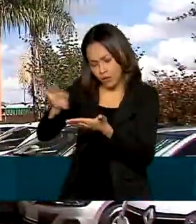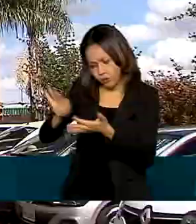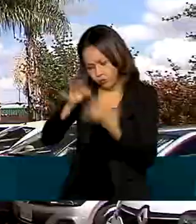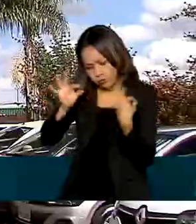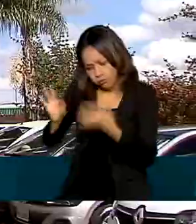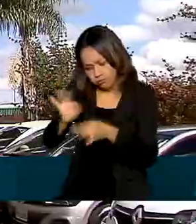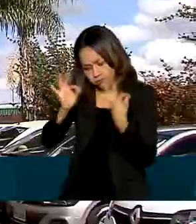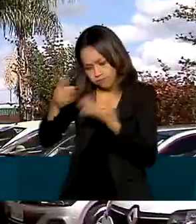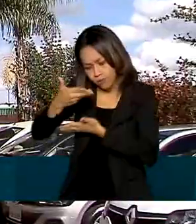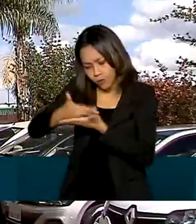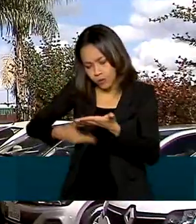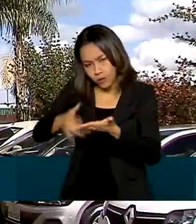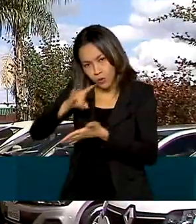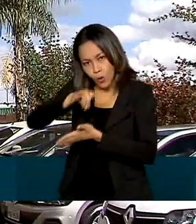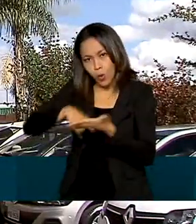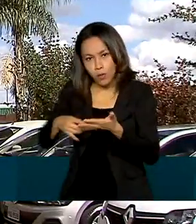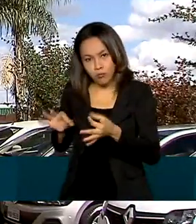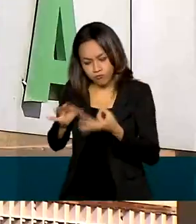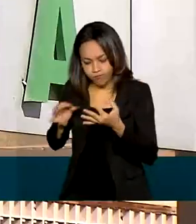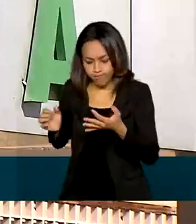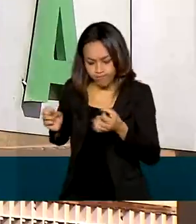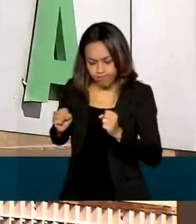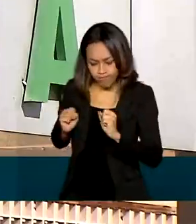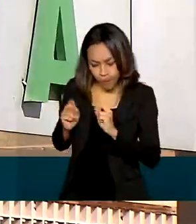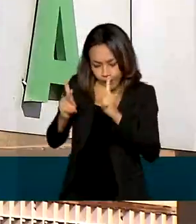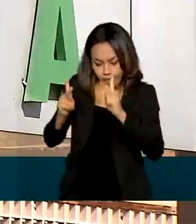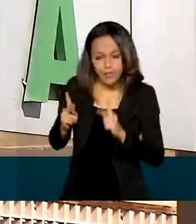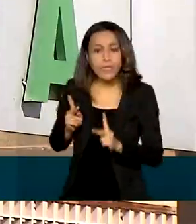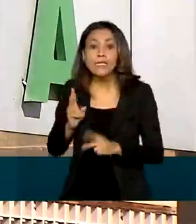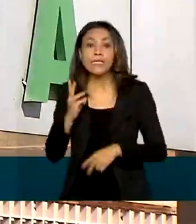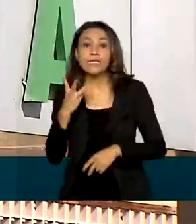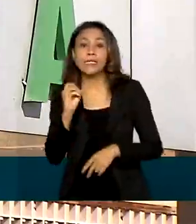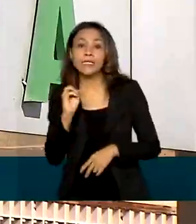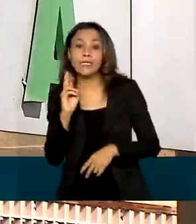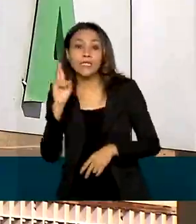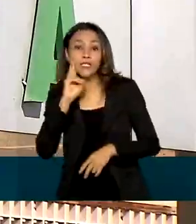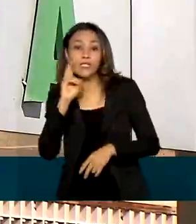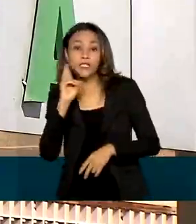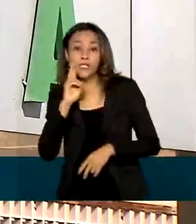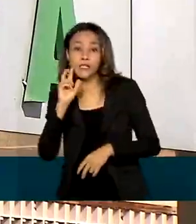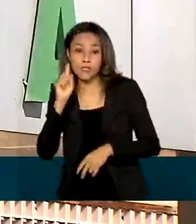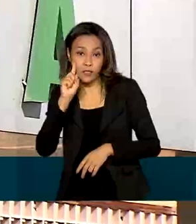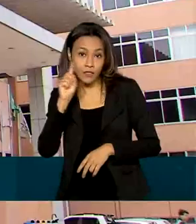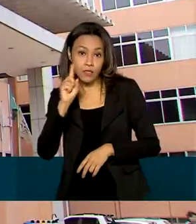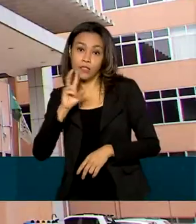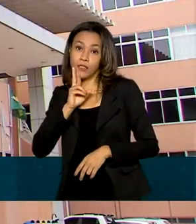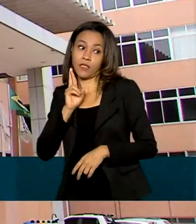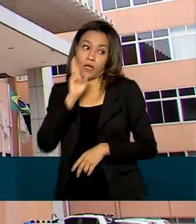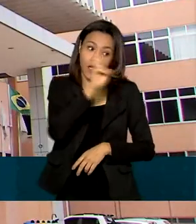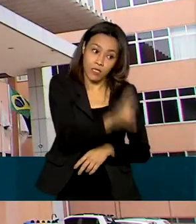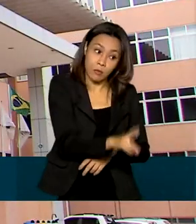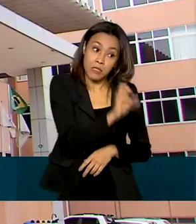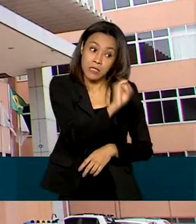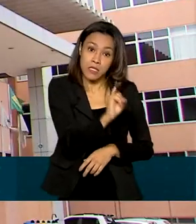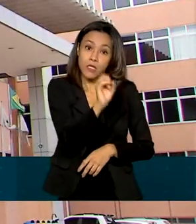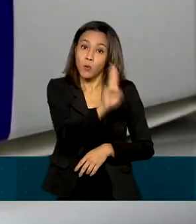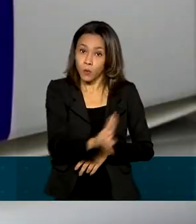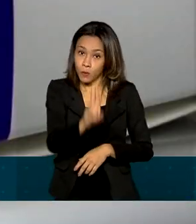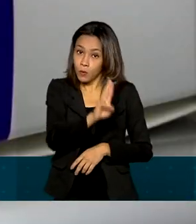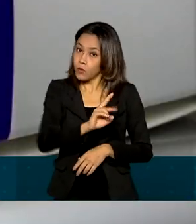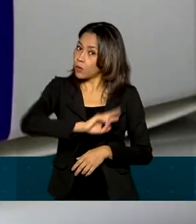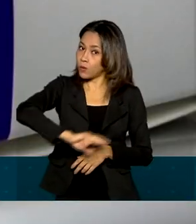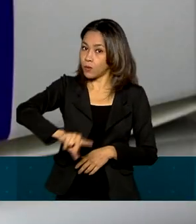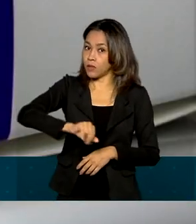esteja correta, a Anvisa tem 30 dias para dar a resposta sobre se autoriza ou não o uso do medicamento.